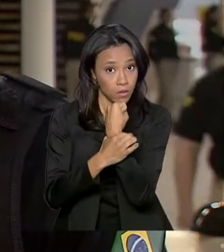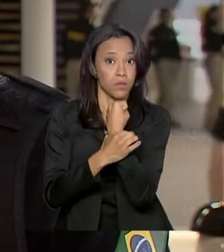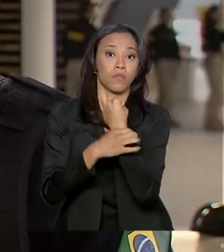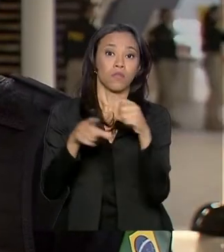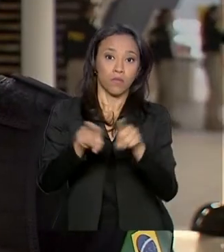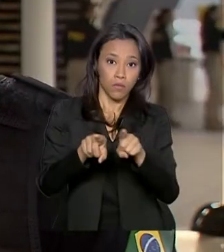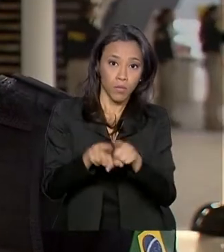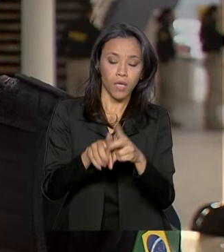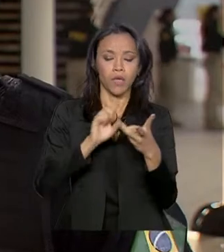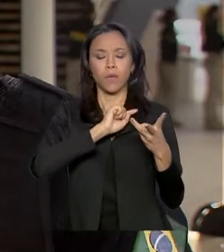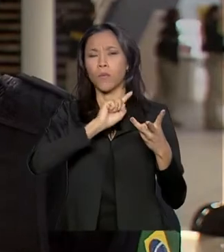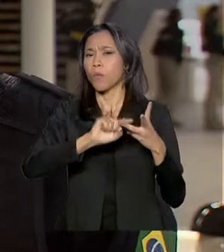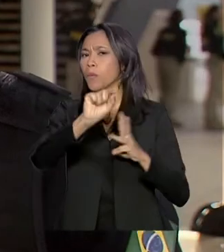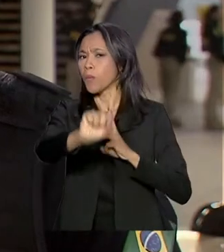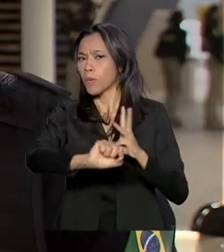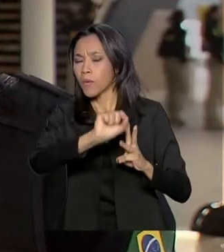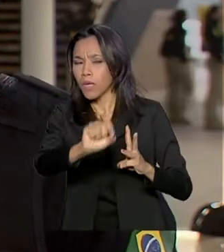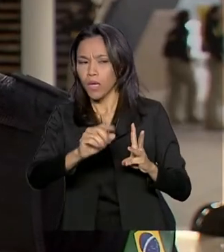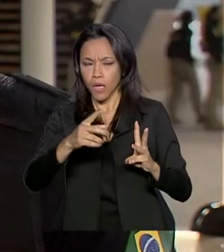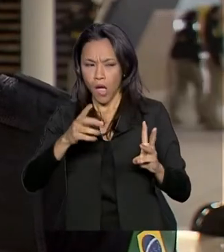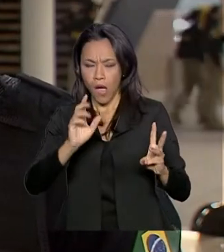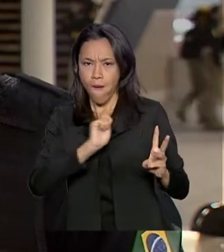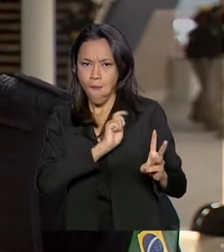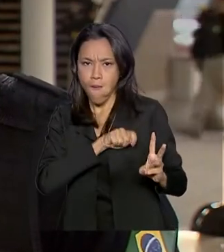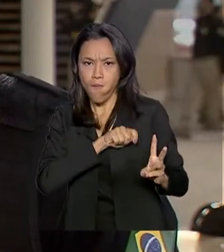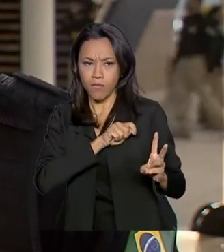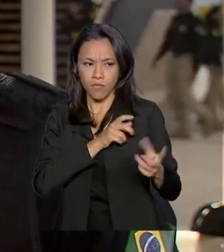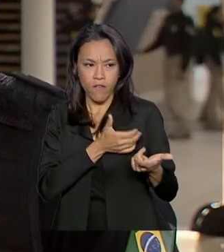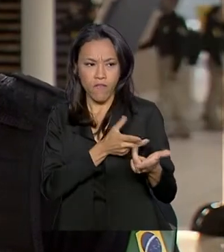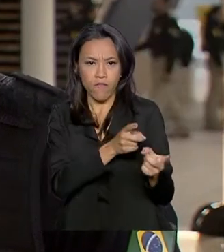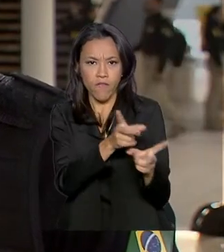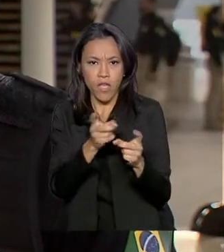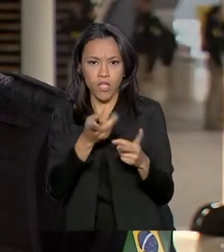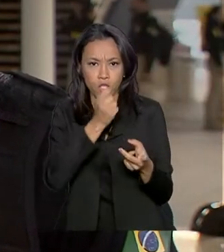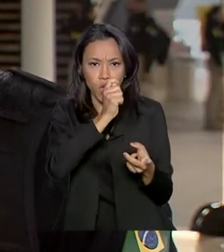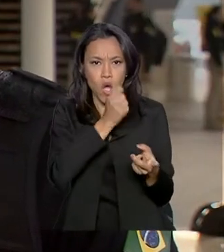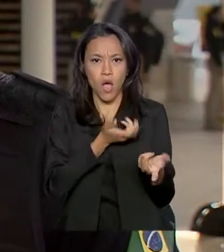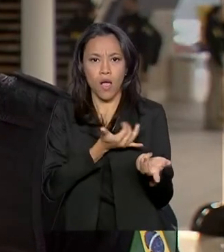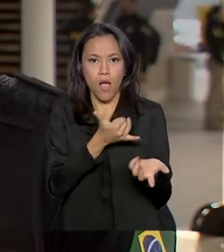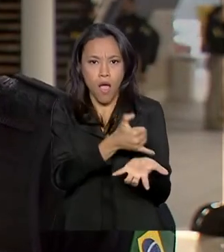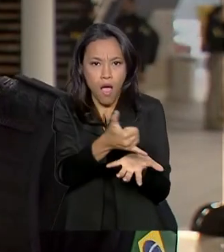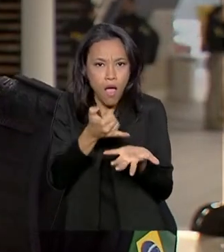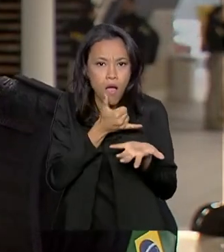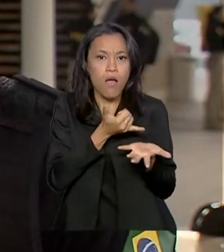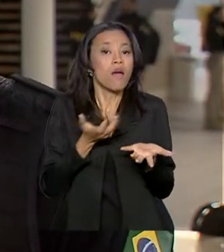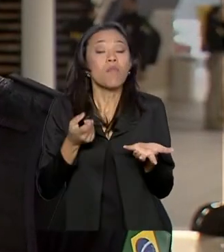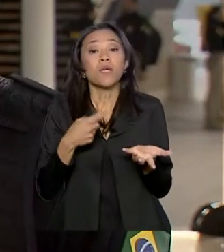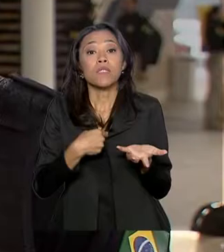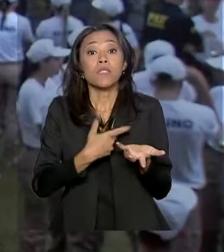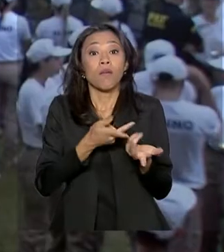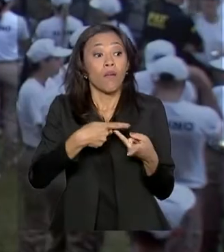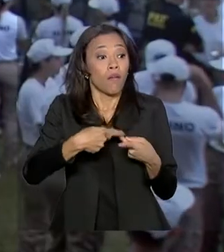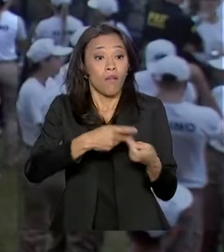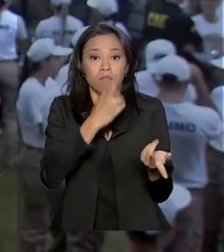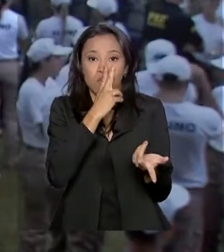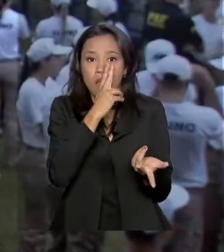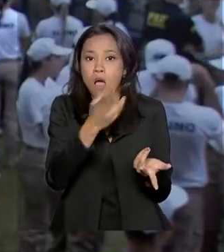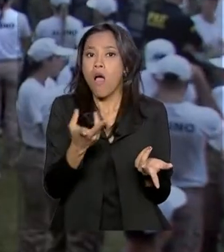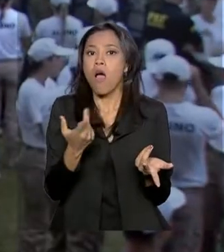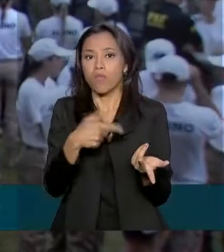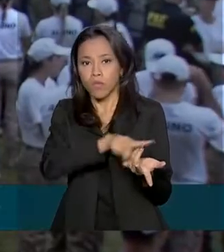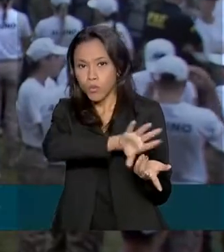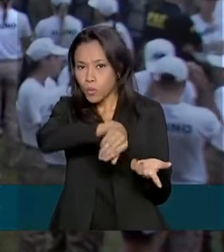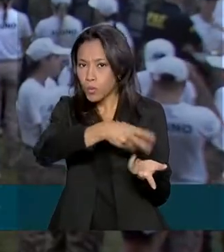de enfrentamento especializado ao crime organizado, ao tráfico de armas, tráfico de drogas, transporte de cigarro. As aulas